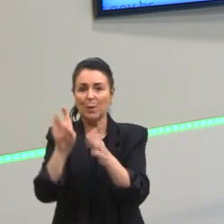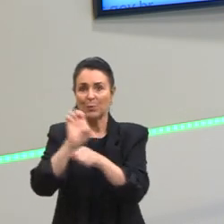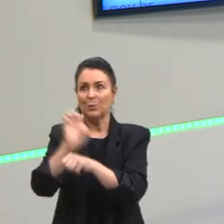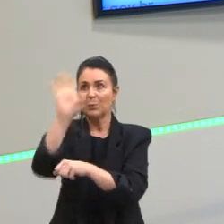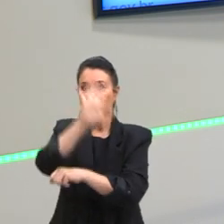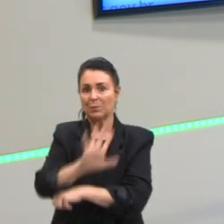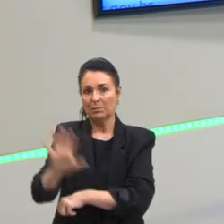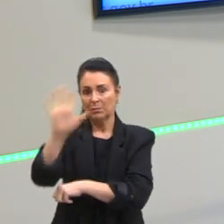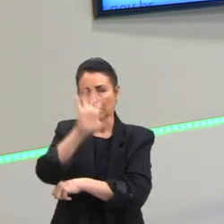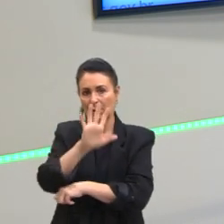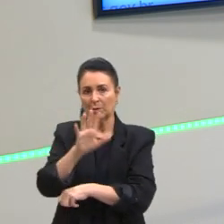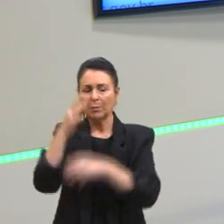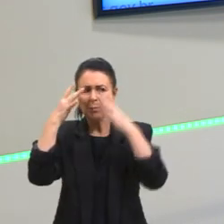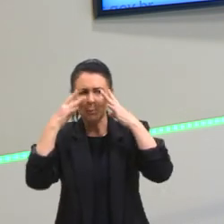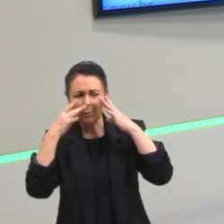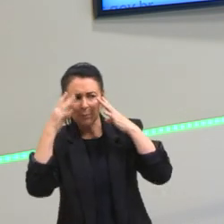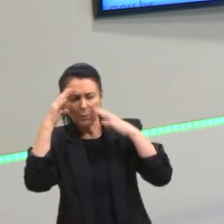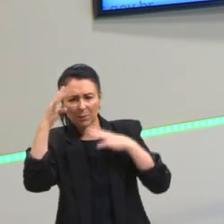as salas